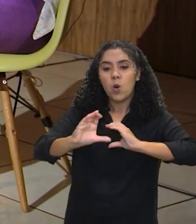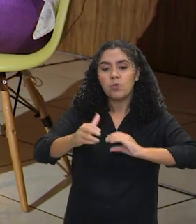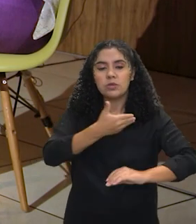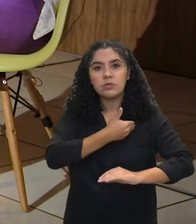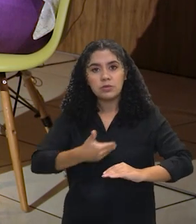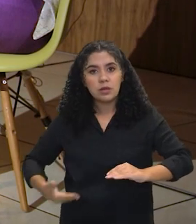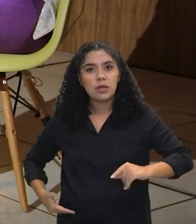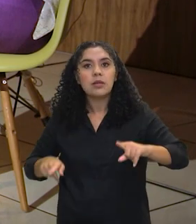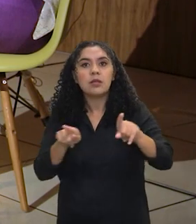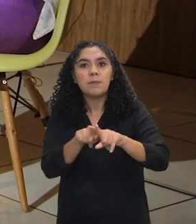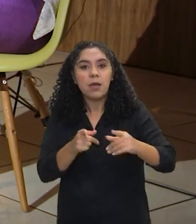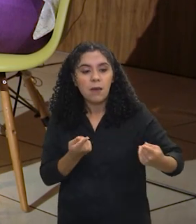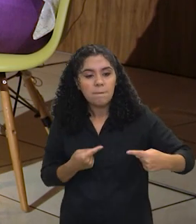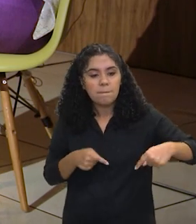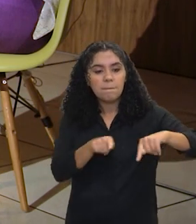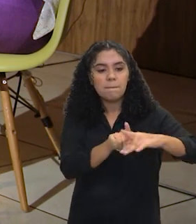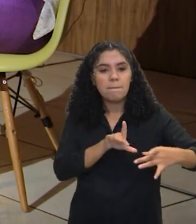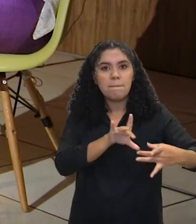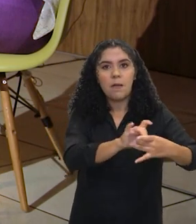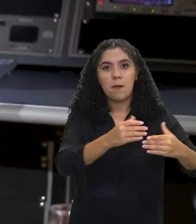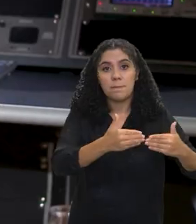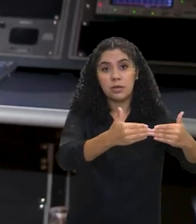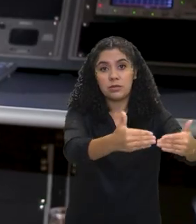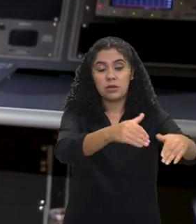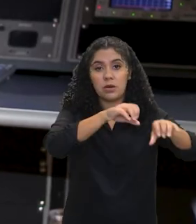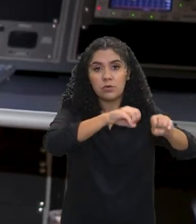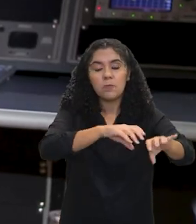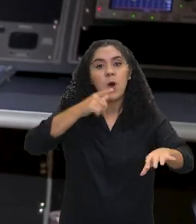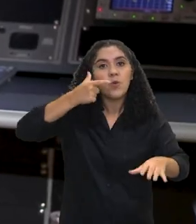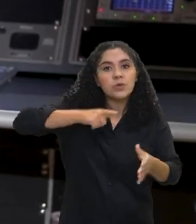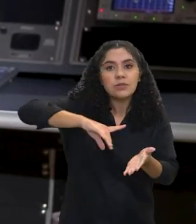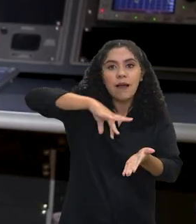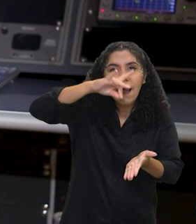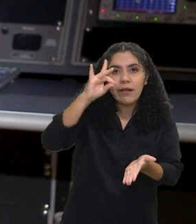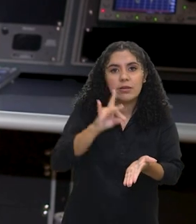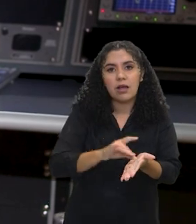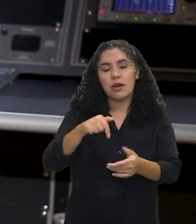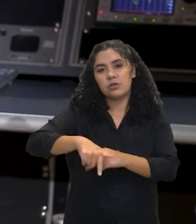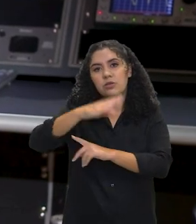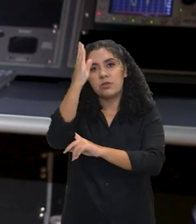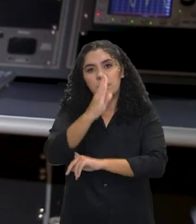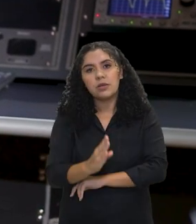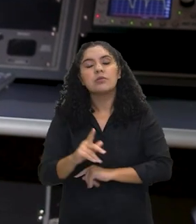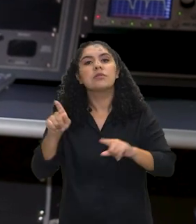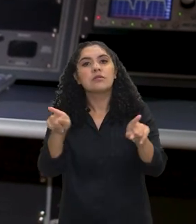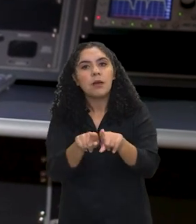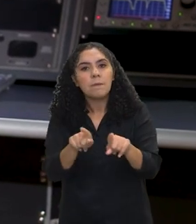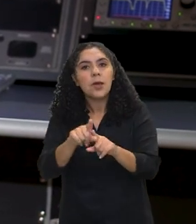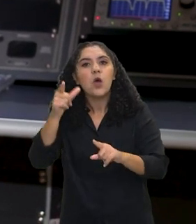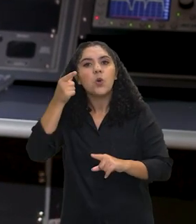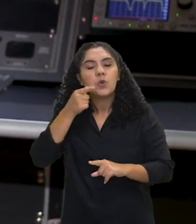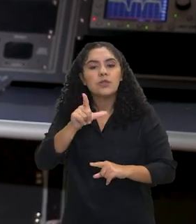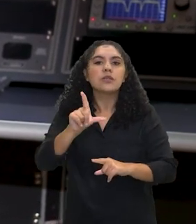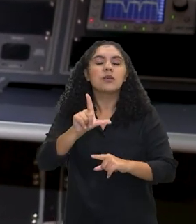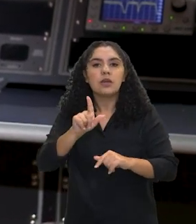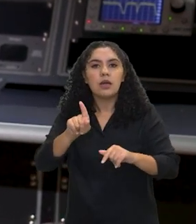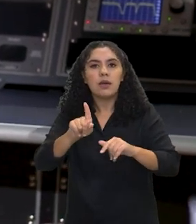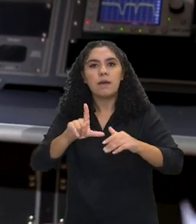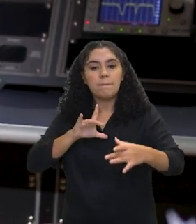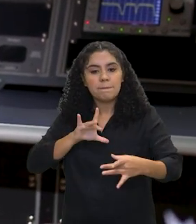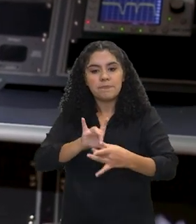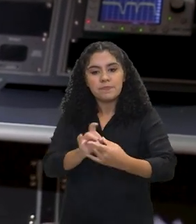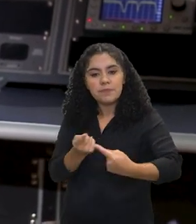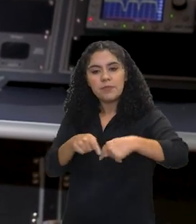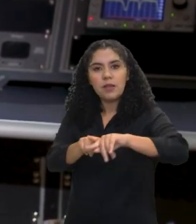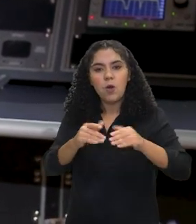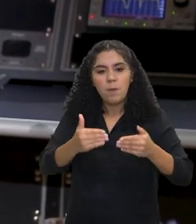parcerias com o MEC para que a educação midiática se torne uma realidade no Brasil e, finalmente, construir as parcerias com os ministérios temáticos para que